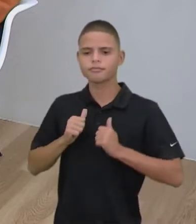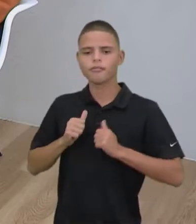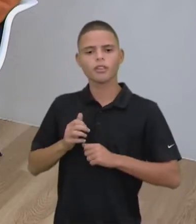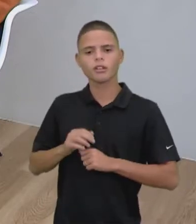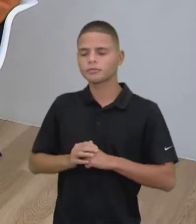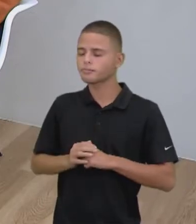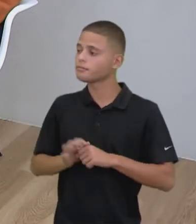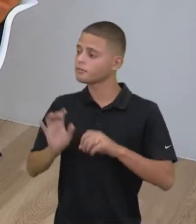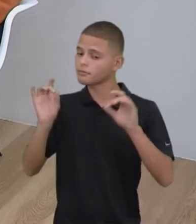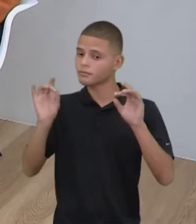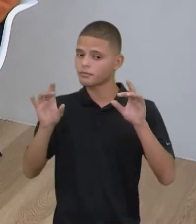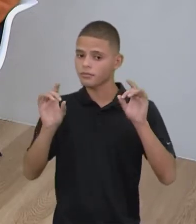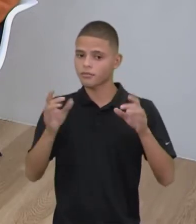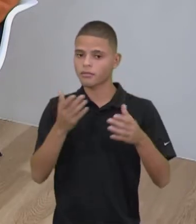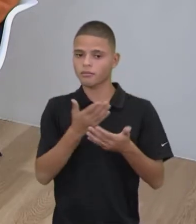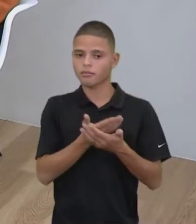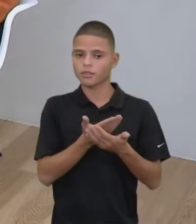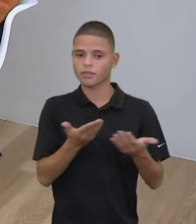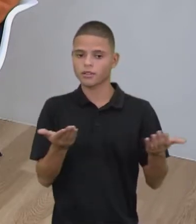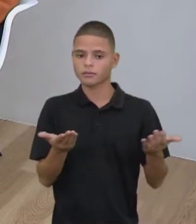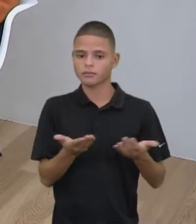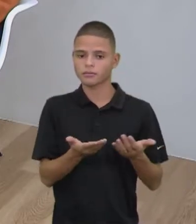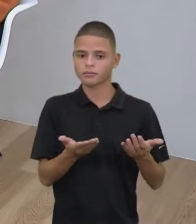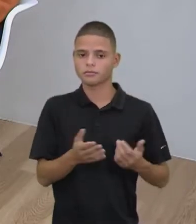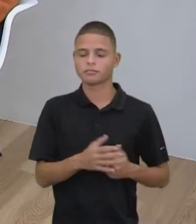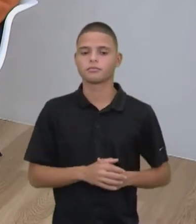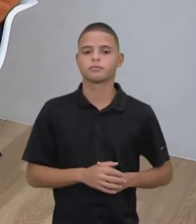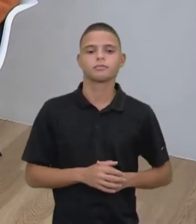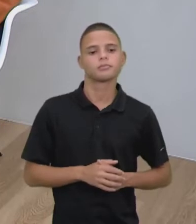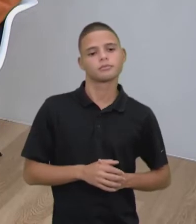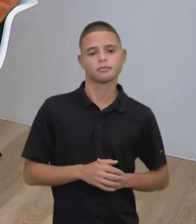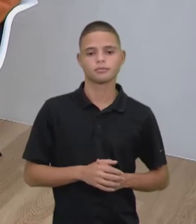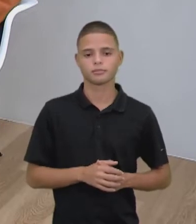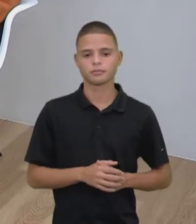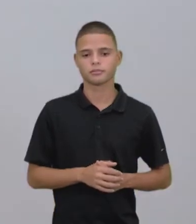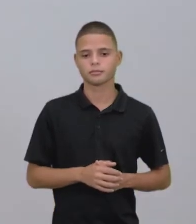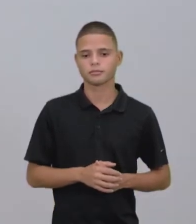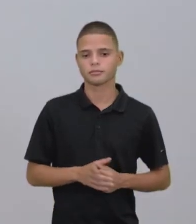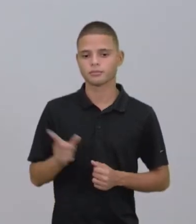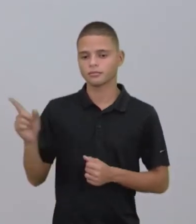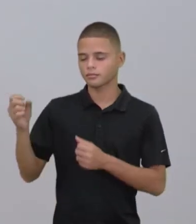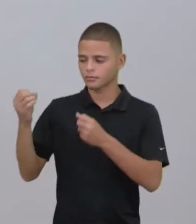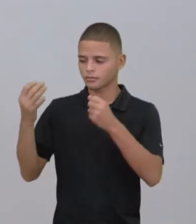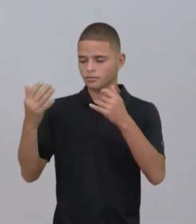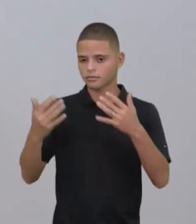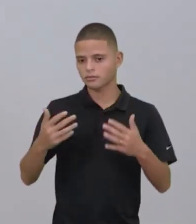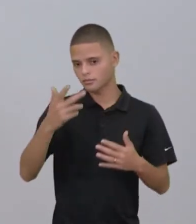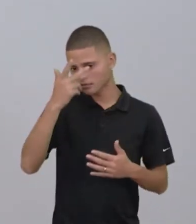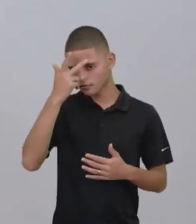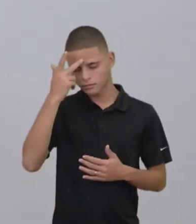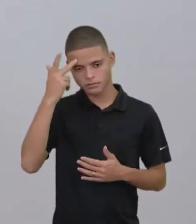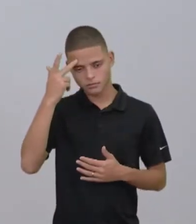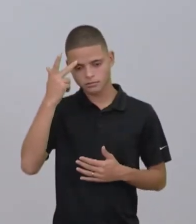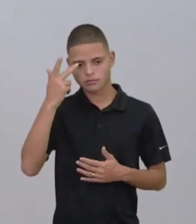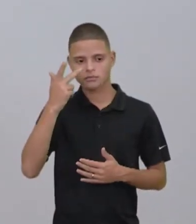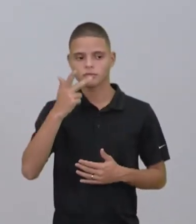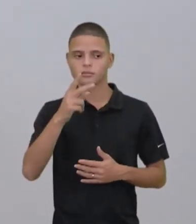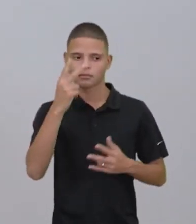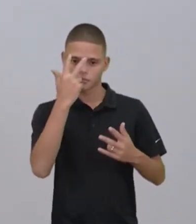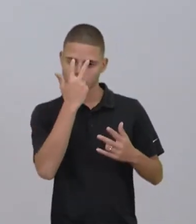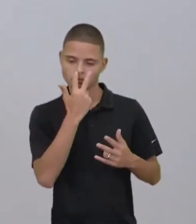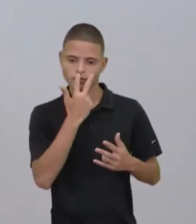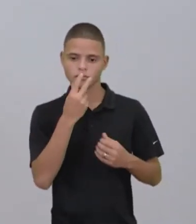especialmente para a nossa aula. E aí, Evê, né, conta aí para o nosso pessoal como que você está